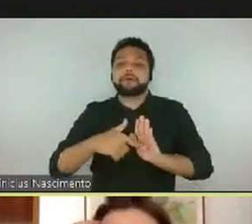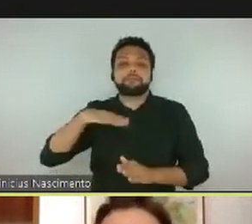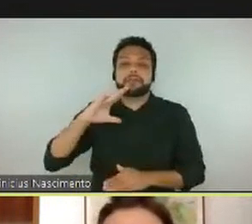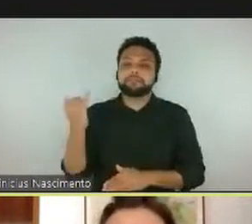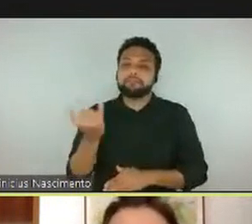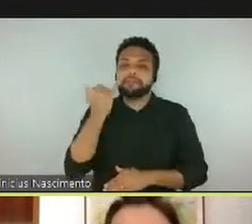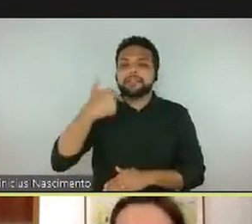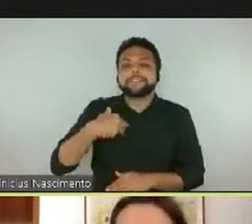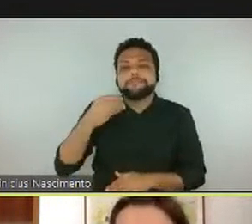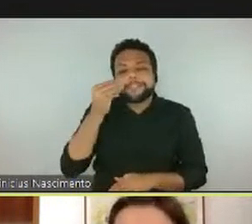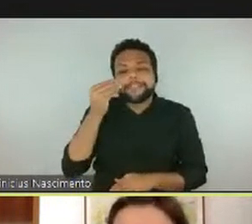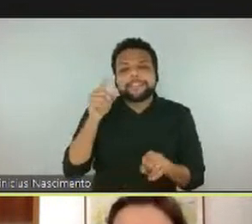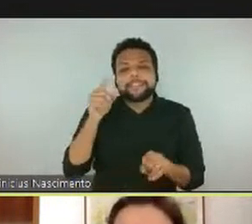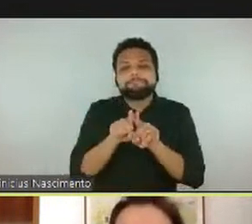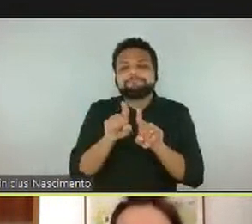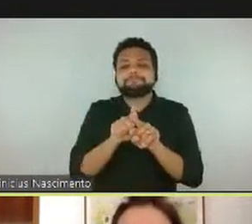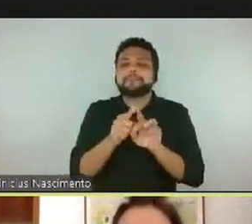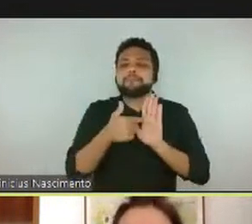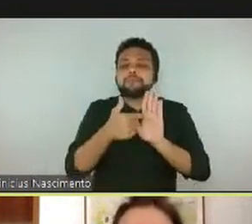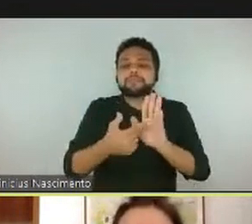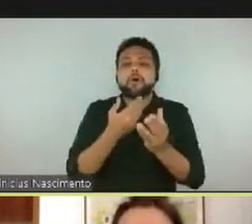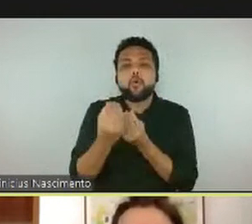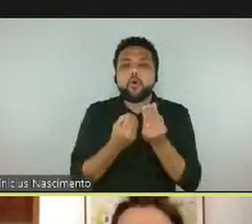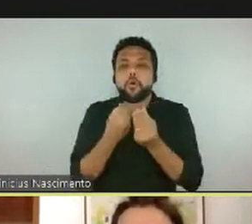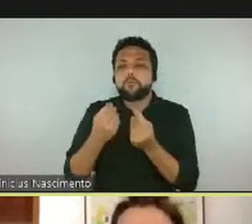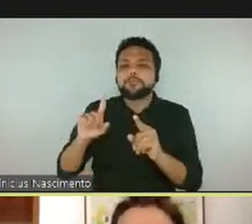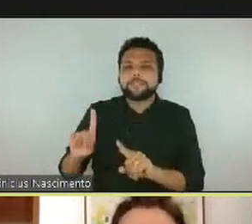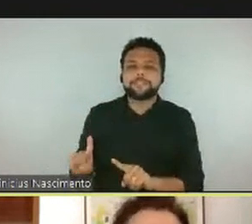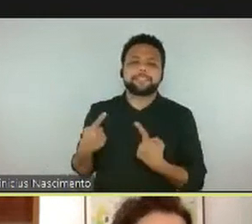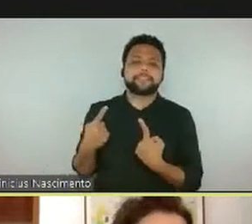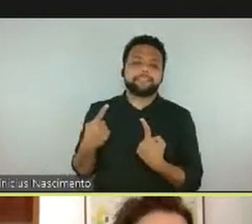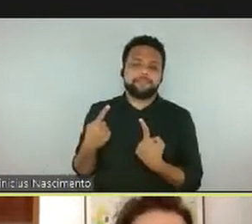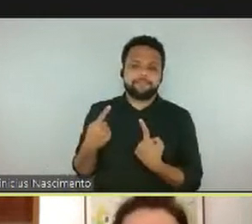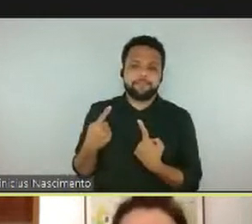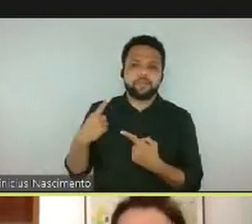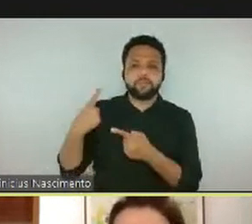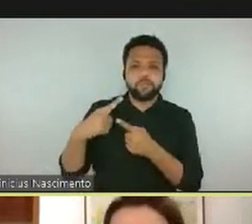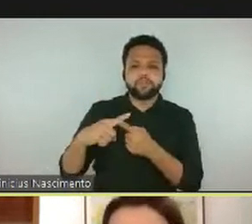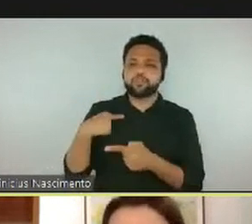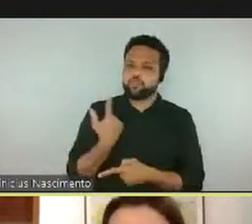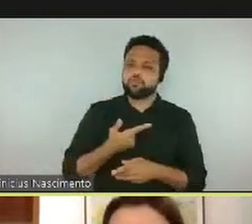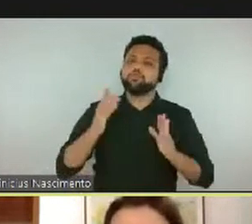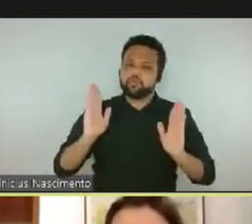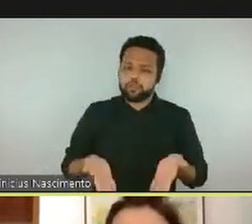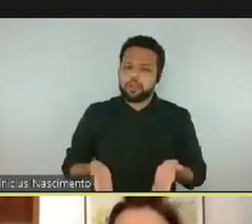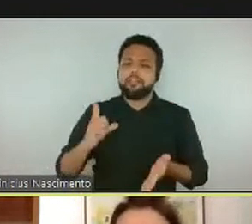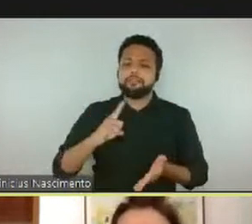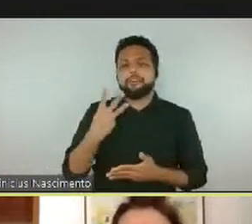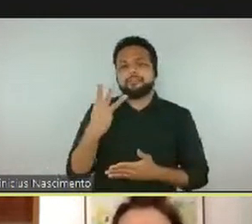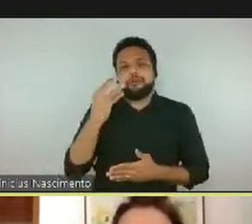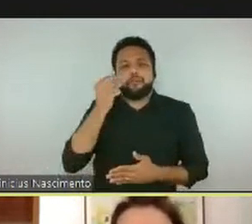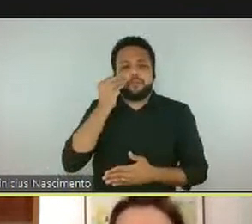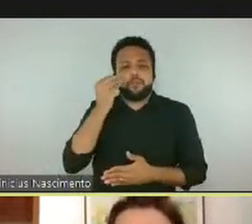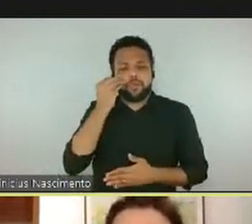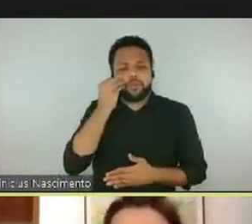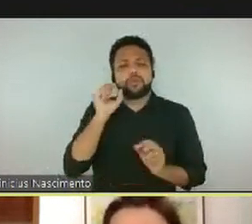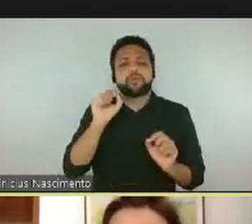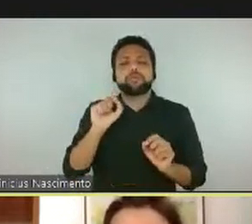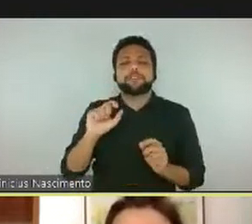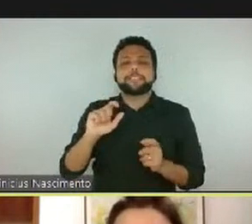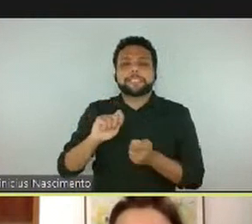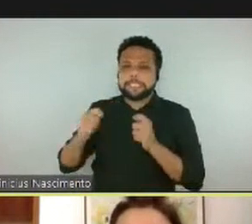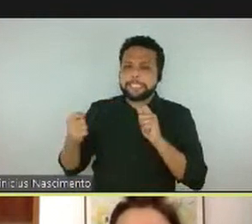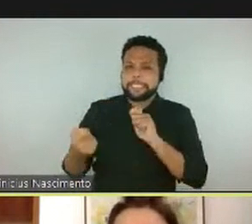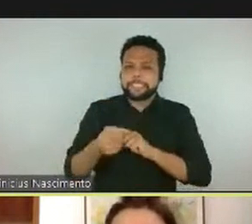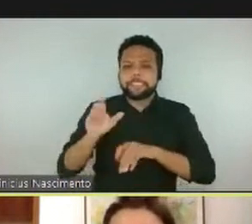alguns desafios, porque nós já tivemos em três oportunidades a adequação desse